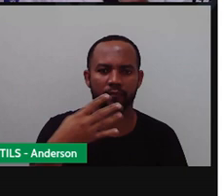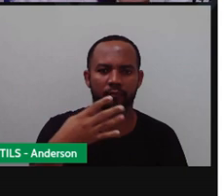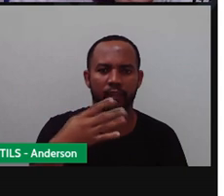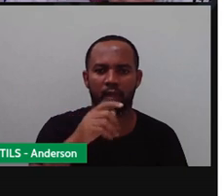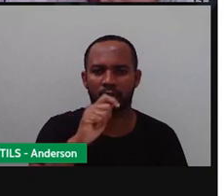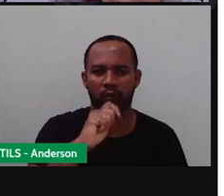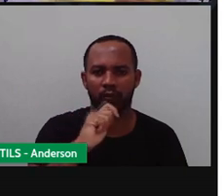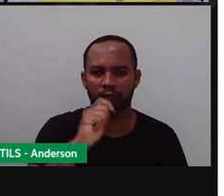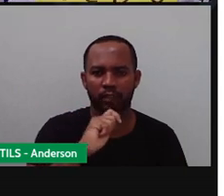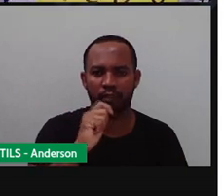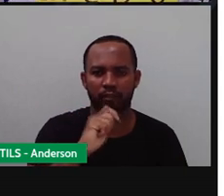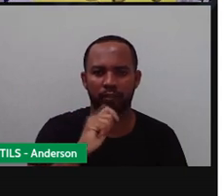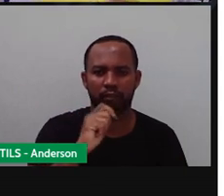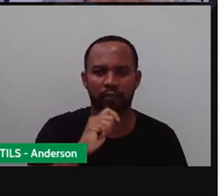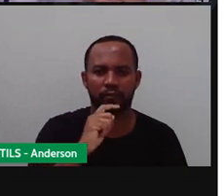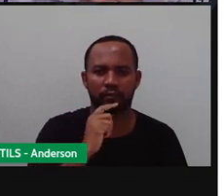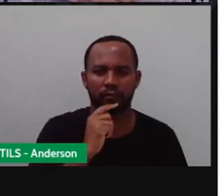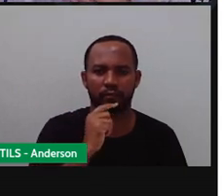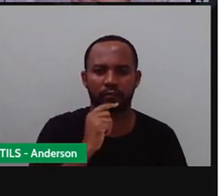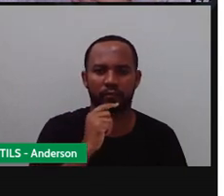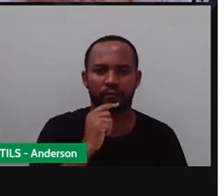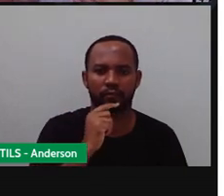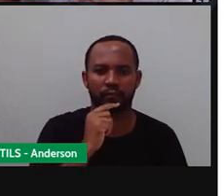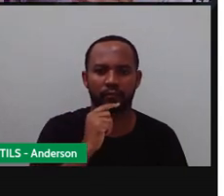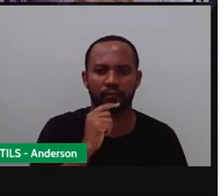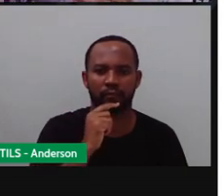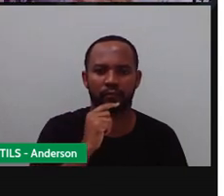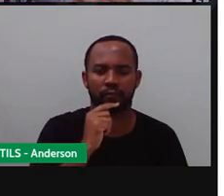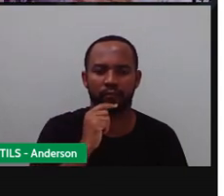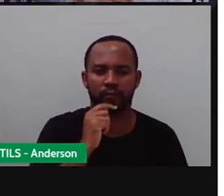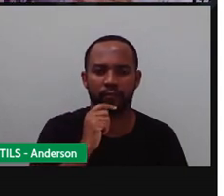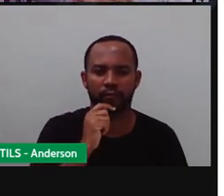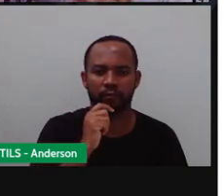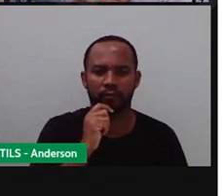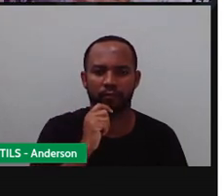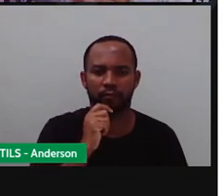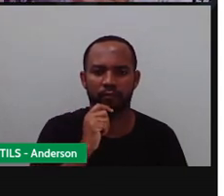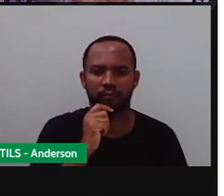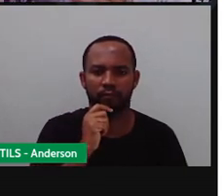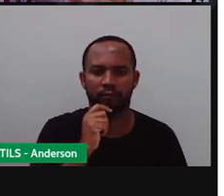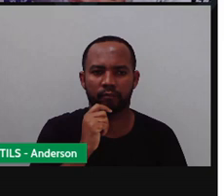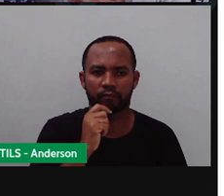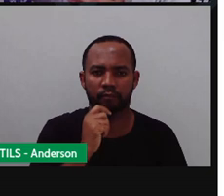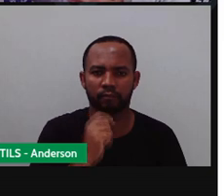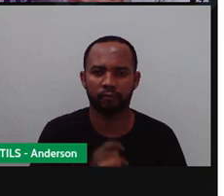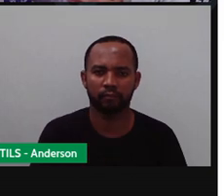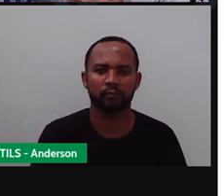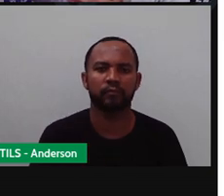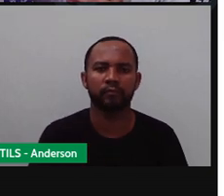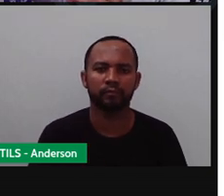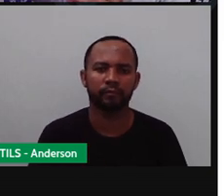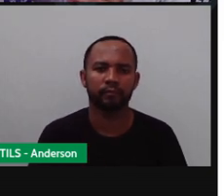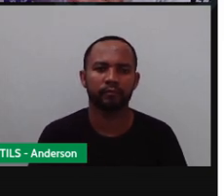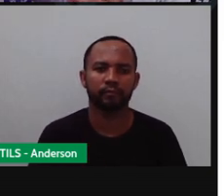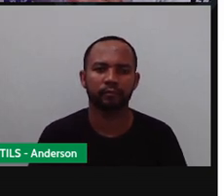Quantas unidades? Quatro. Eu já tenho duas aqui. Eu vou acrescentar mais duas, não isso? Ó, uma.